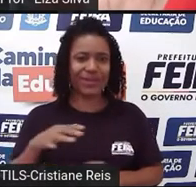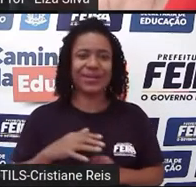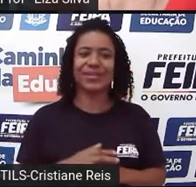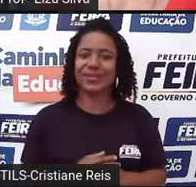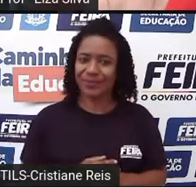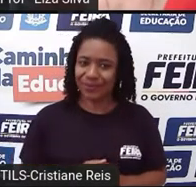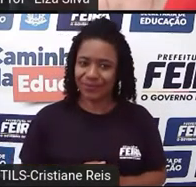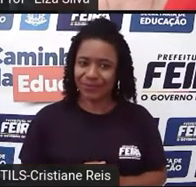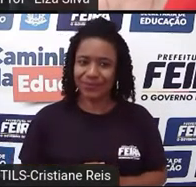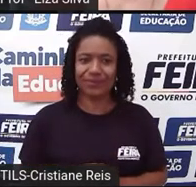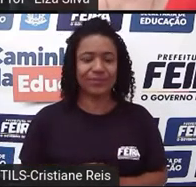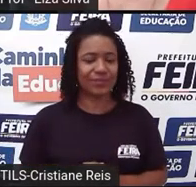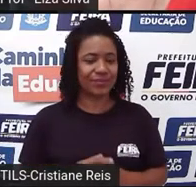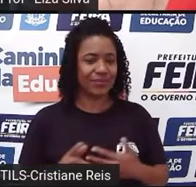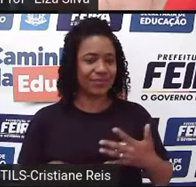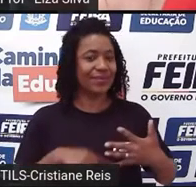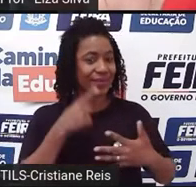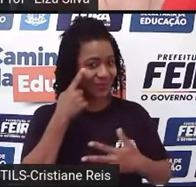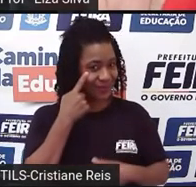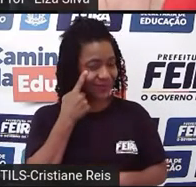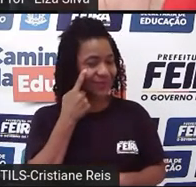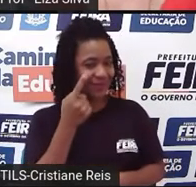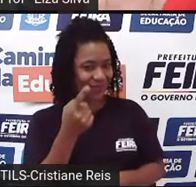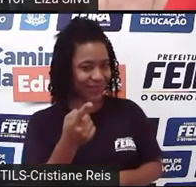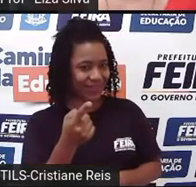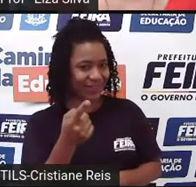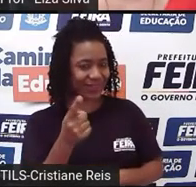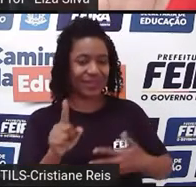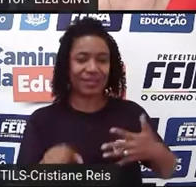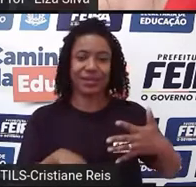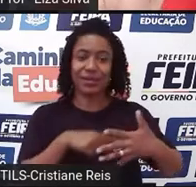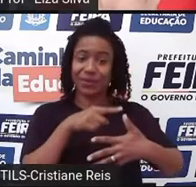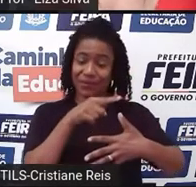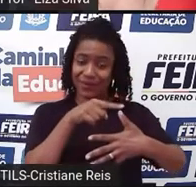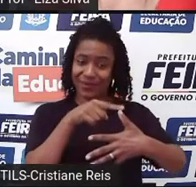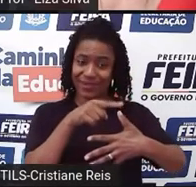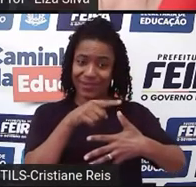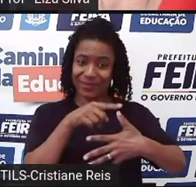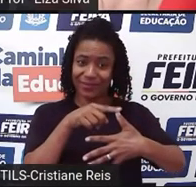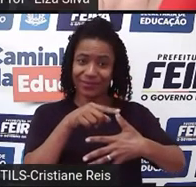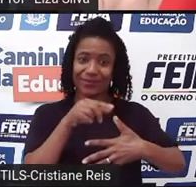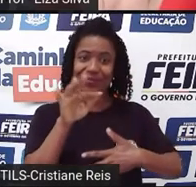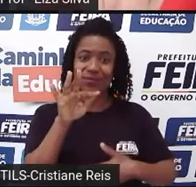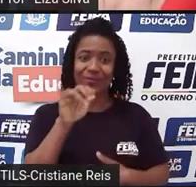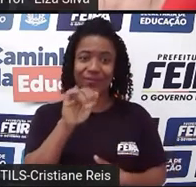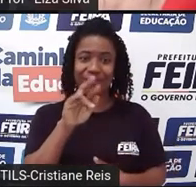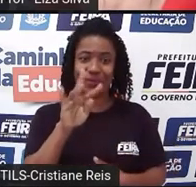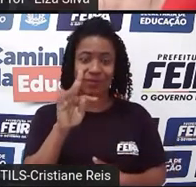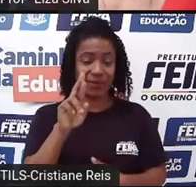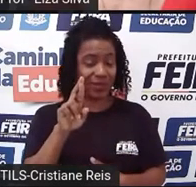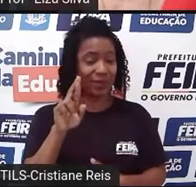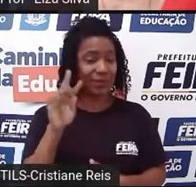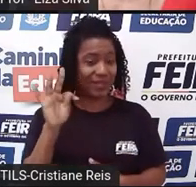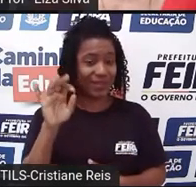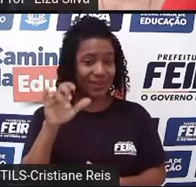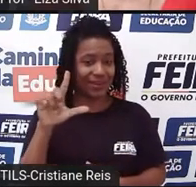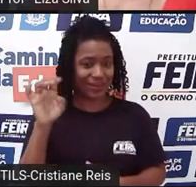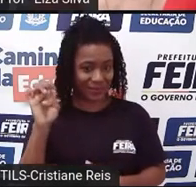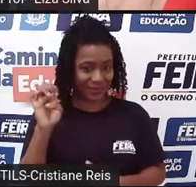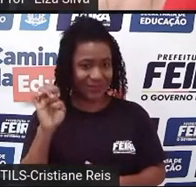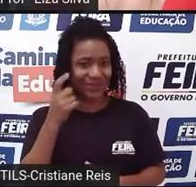fair tale, acabamos de ver, né? Alguns exemplos de lembrar de alguns. Fable, que são as